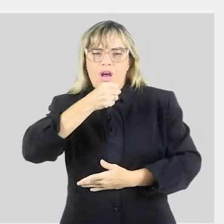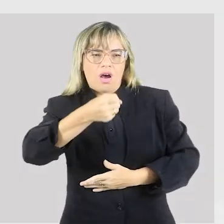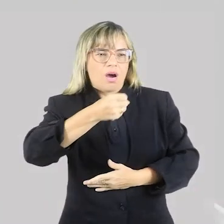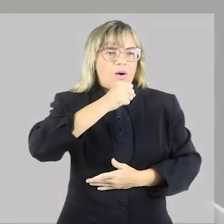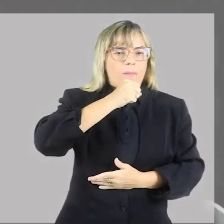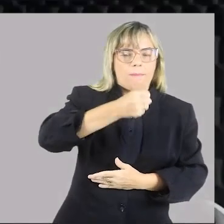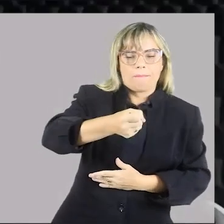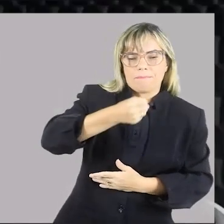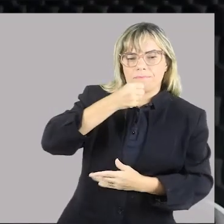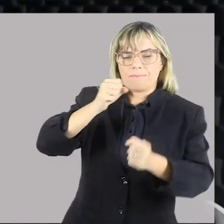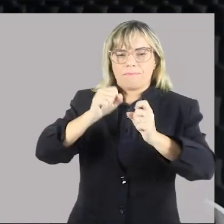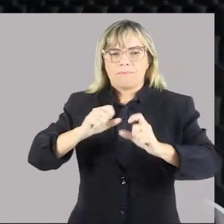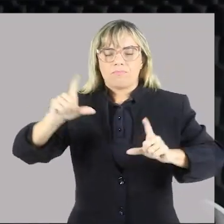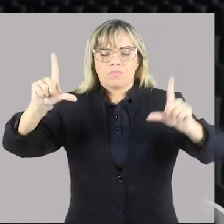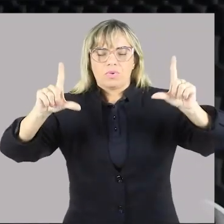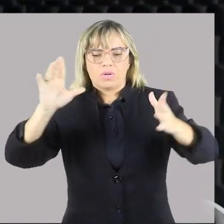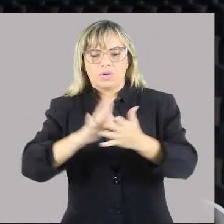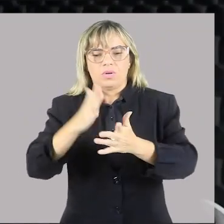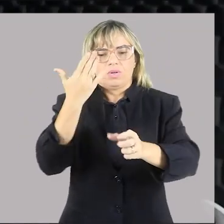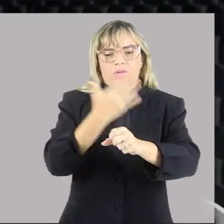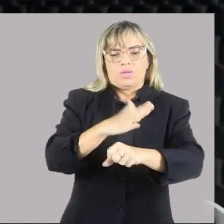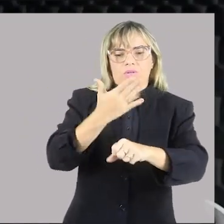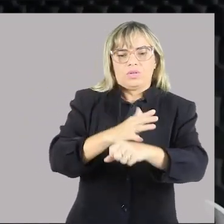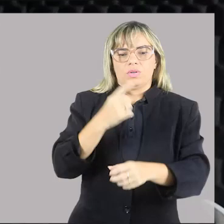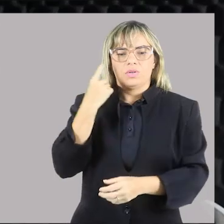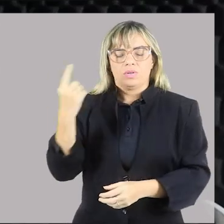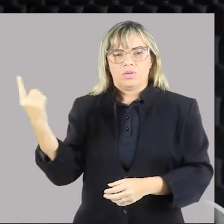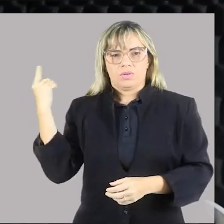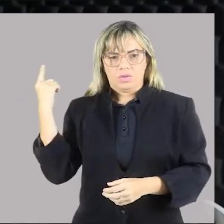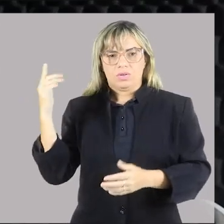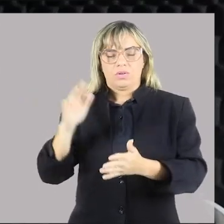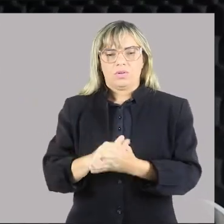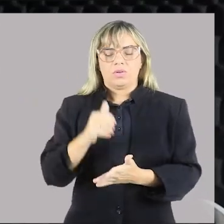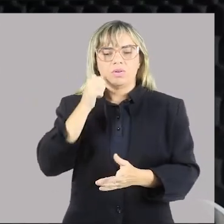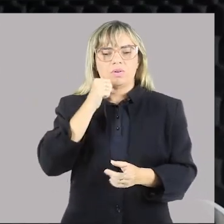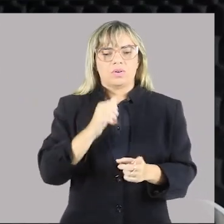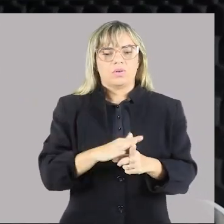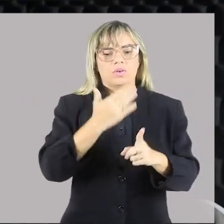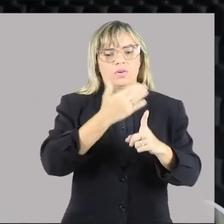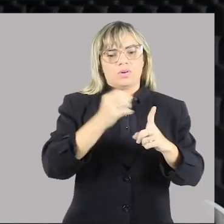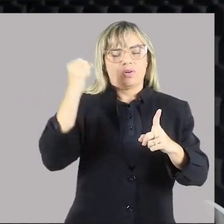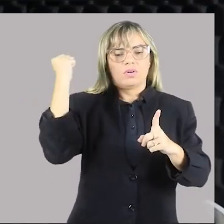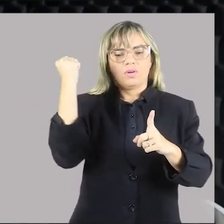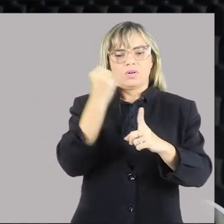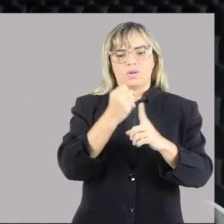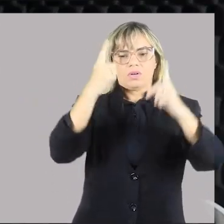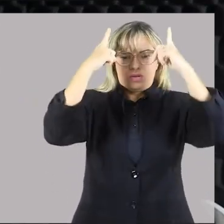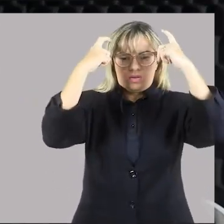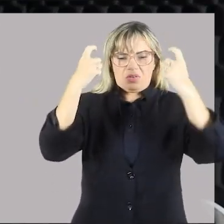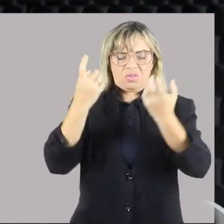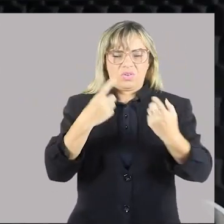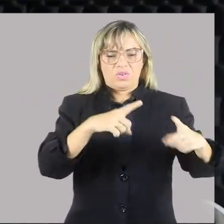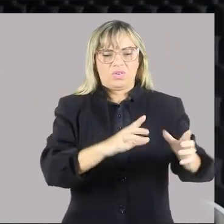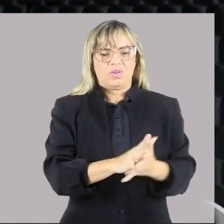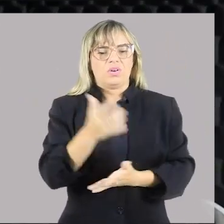sobre a prática do feminicídio, mas quando a gente fala de violência contra as mulheres, né,